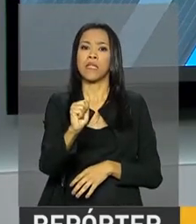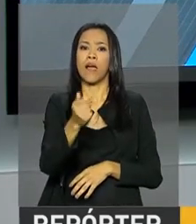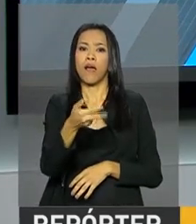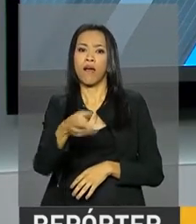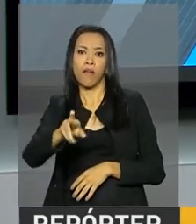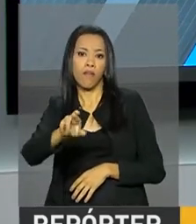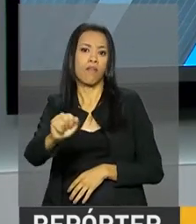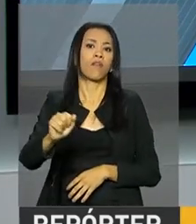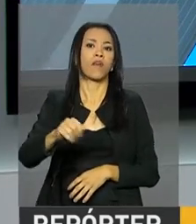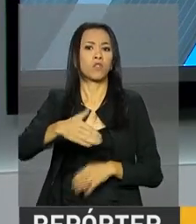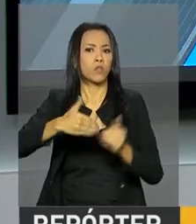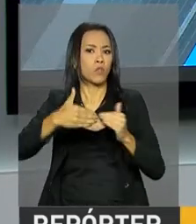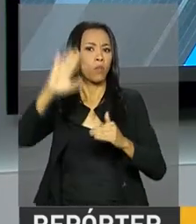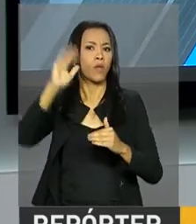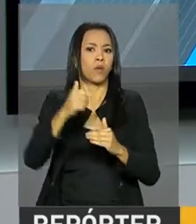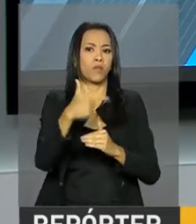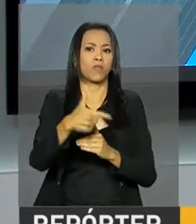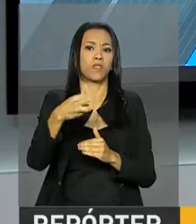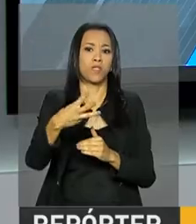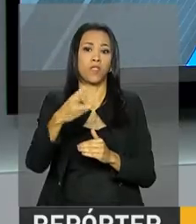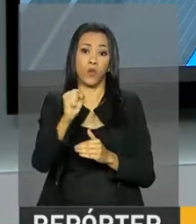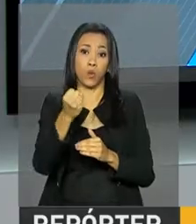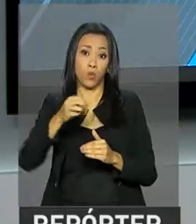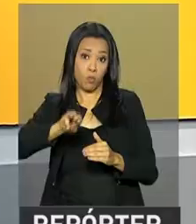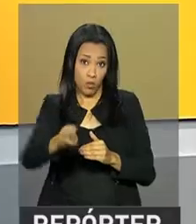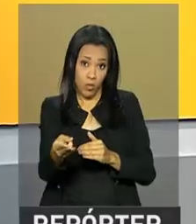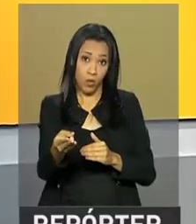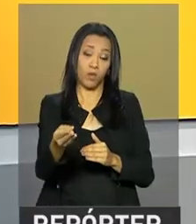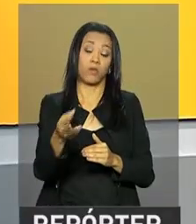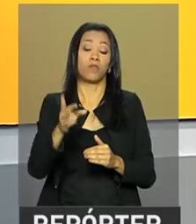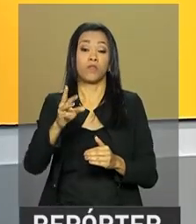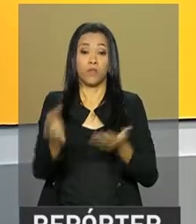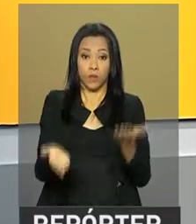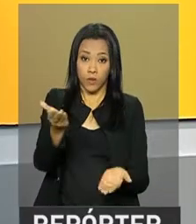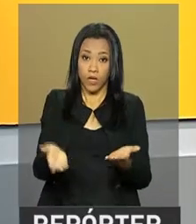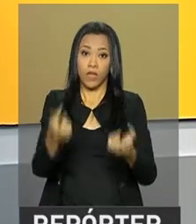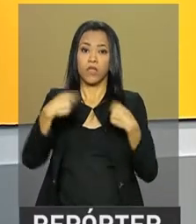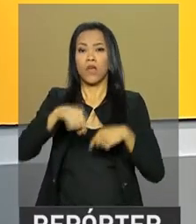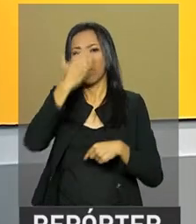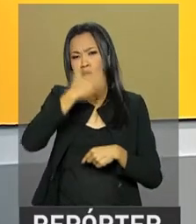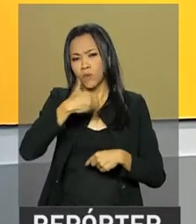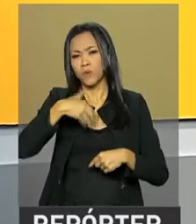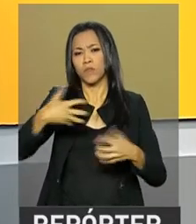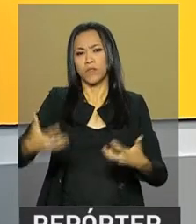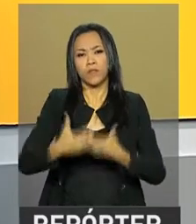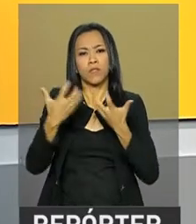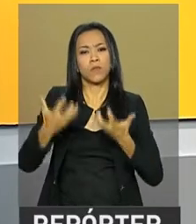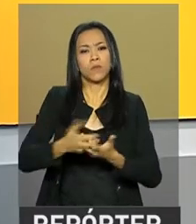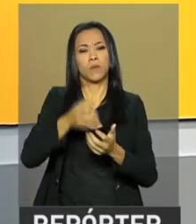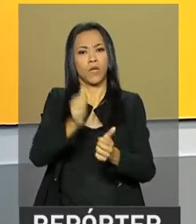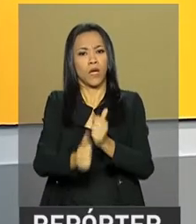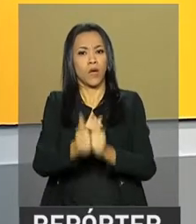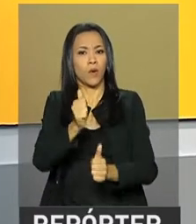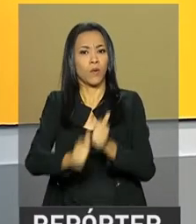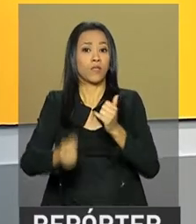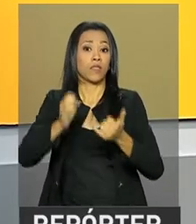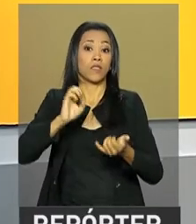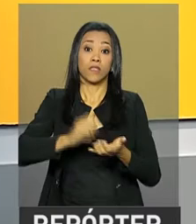a 238 milhões de toneladas. E frutas, verduras, arroz, café,